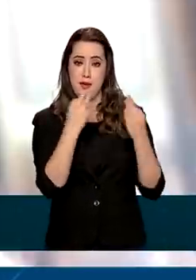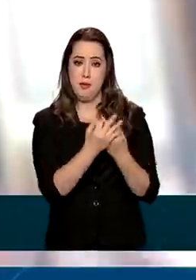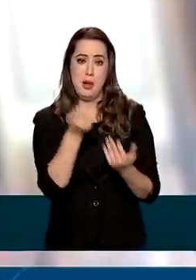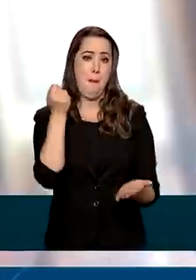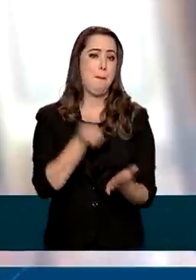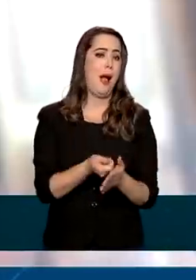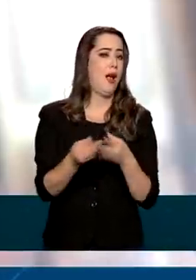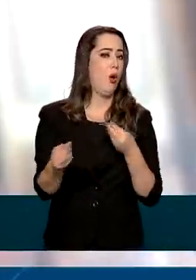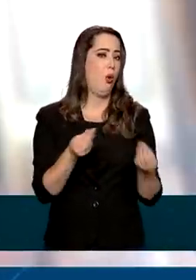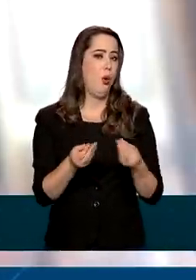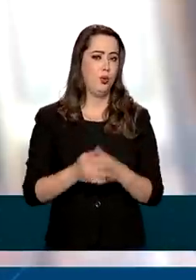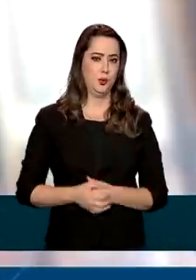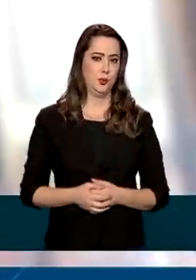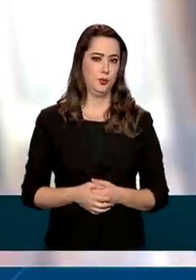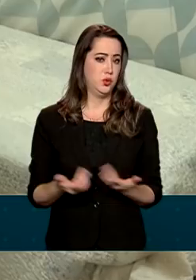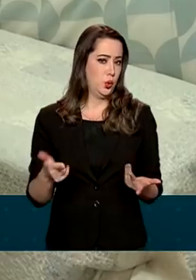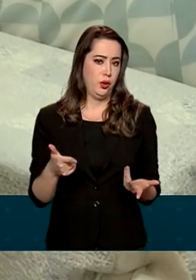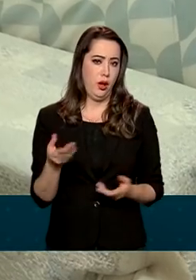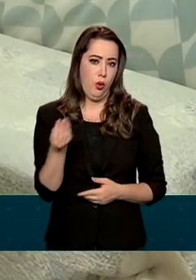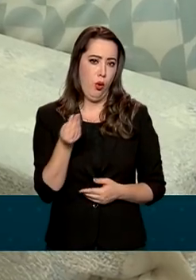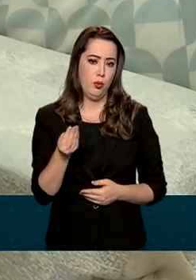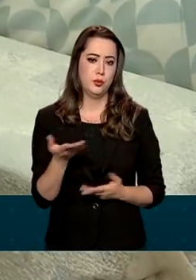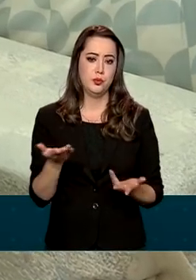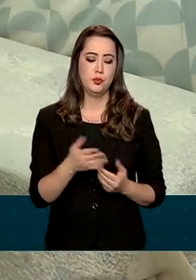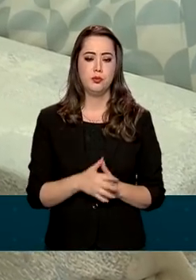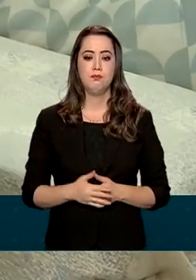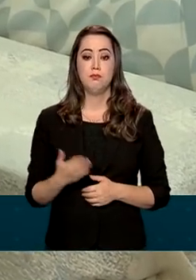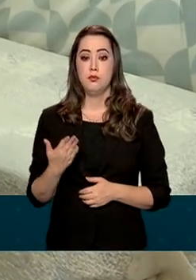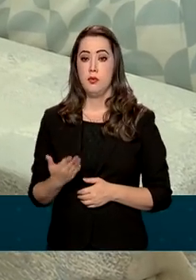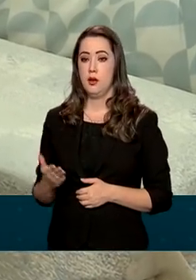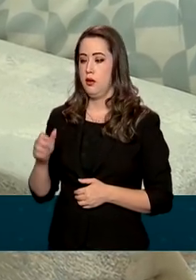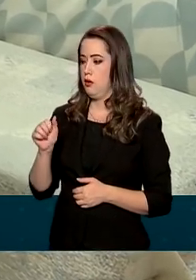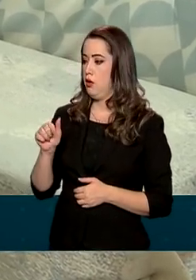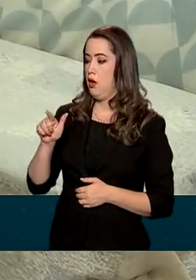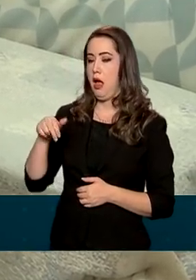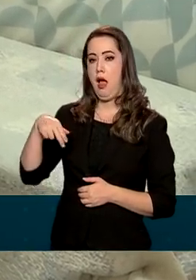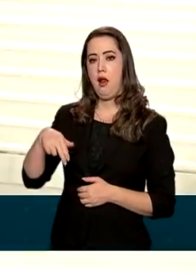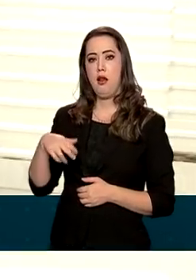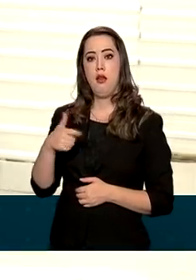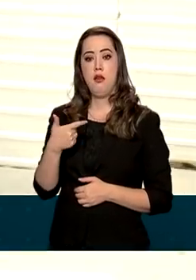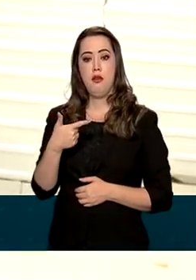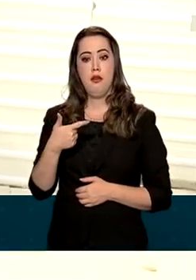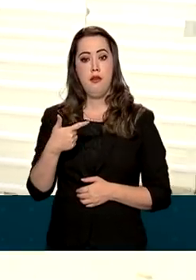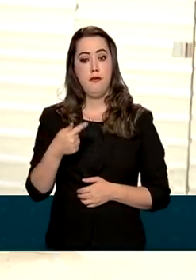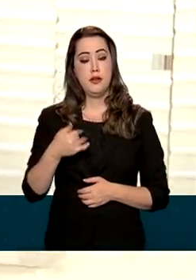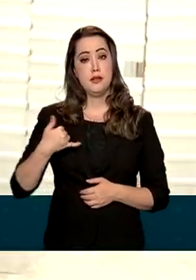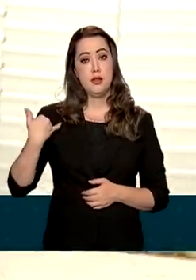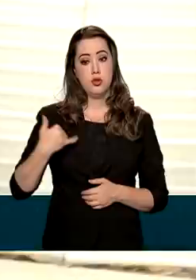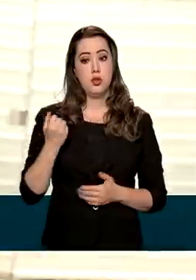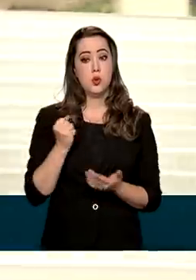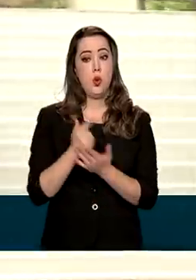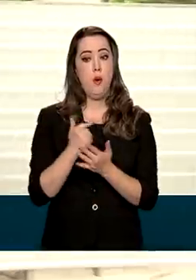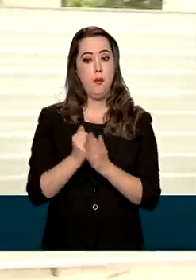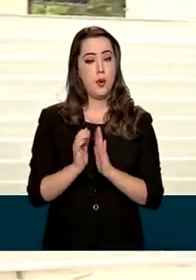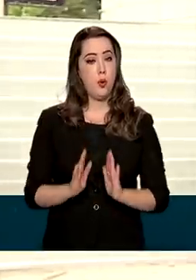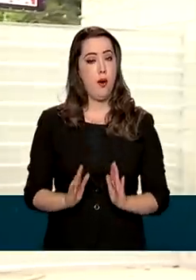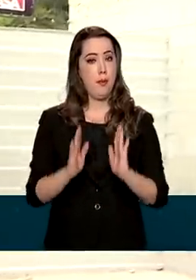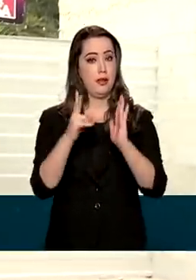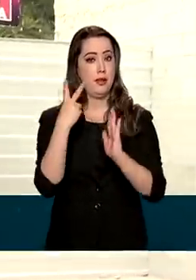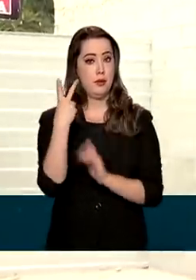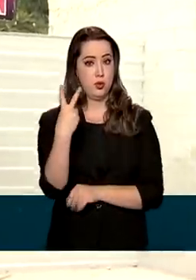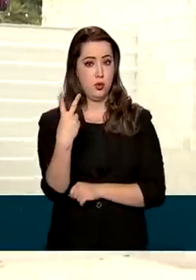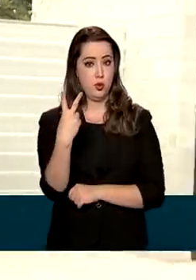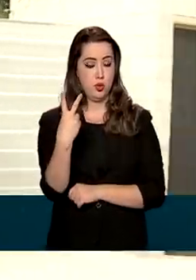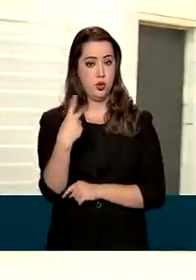pagamento nas condições de mercado. Foi o caso do Alain, que aos 27 anos comprou um apartamento de dois quartos por